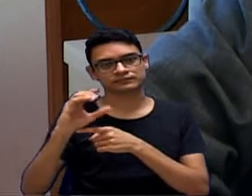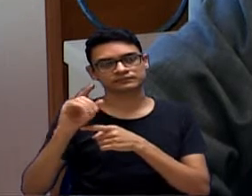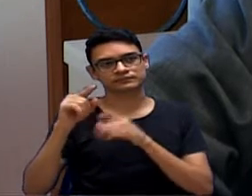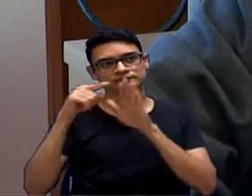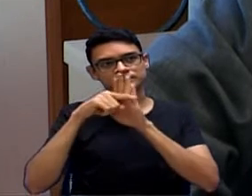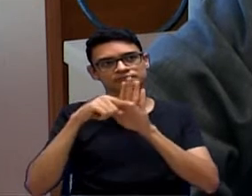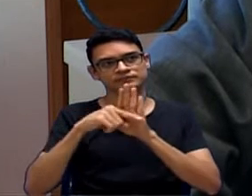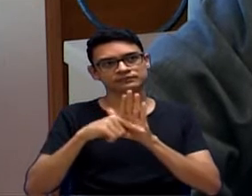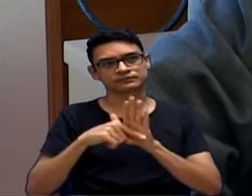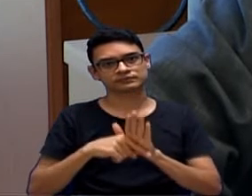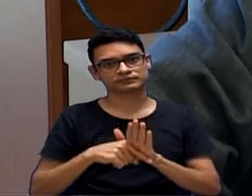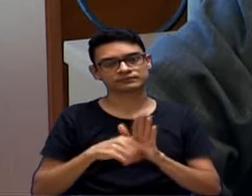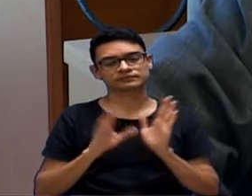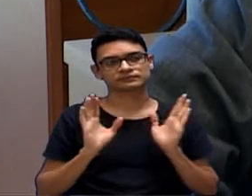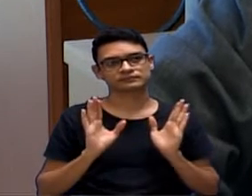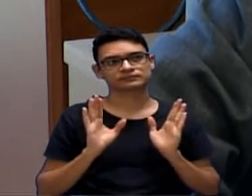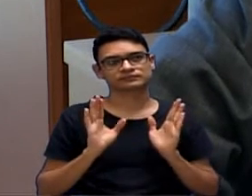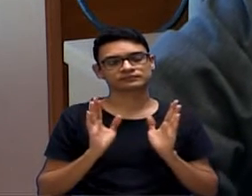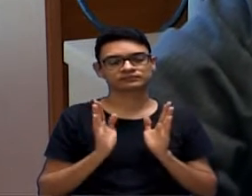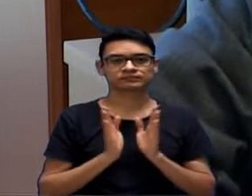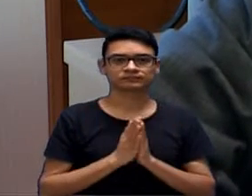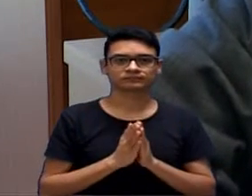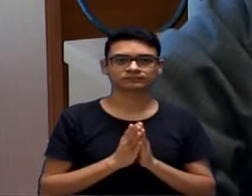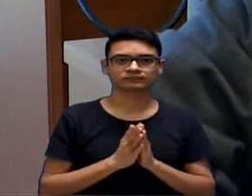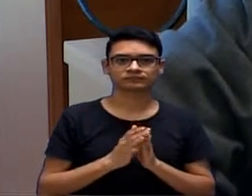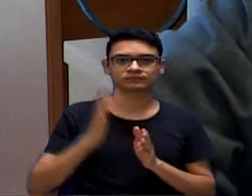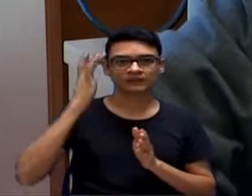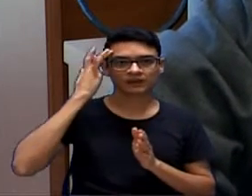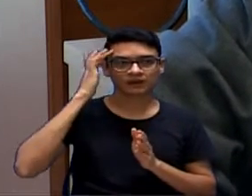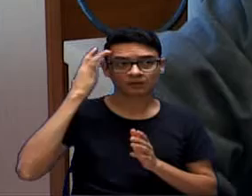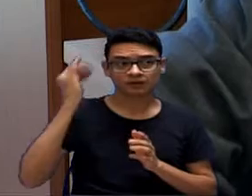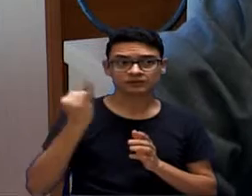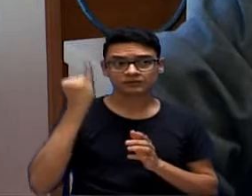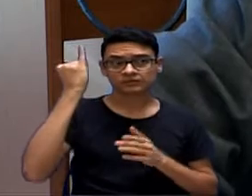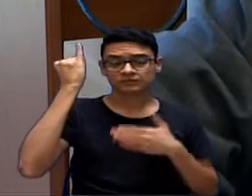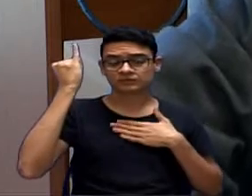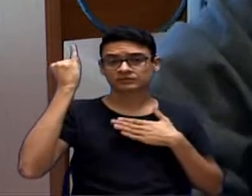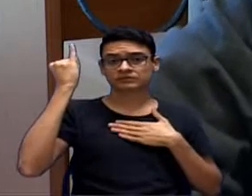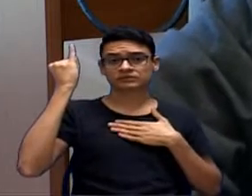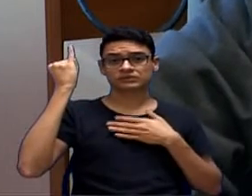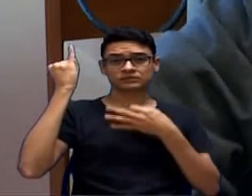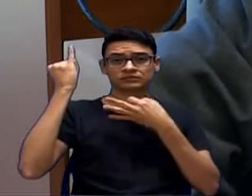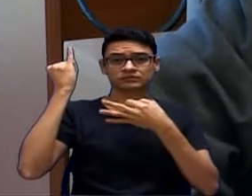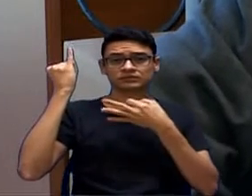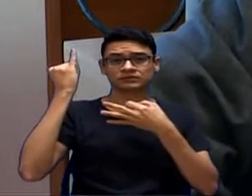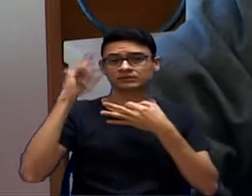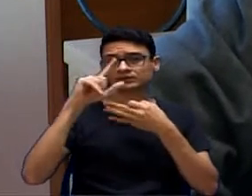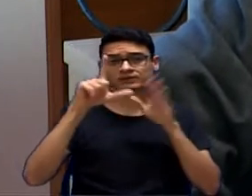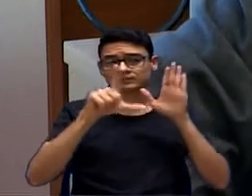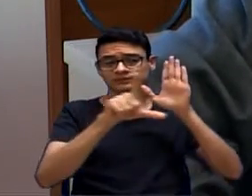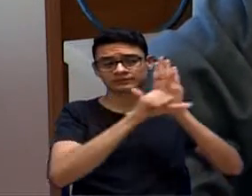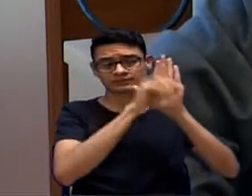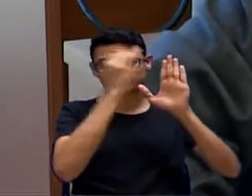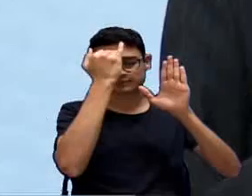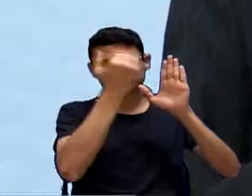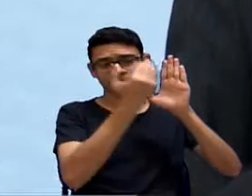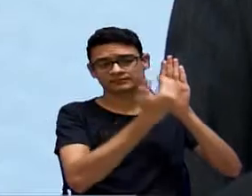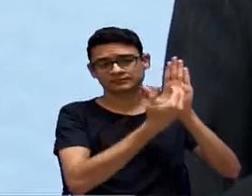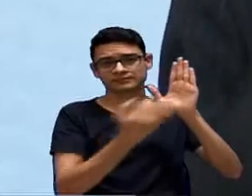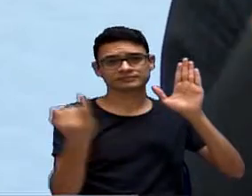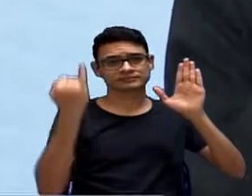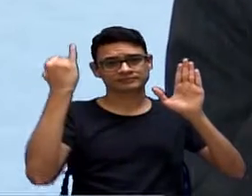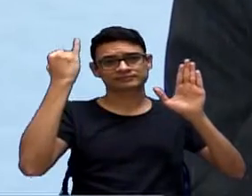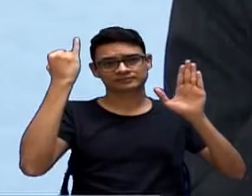Daí o senhor fala, então, nessa análise, o senhor quer dizer que o projeto... Eu acho que institucionalmente é importante. Mas por isso que eu